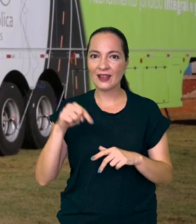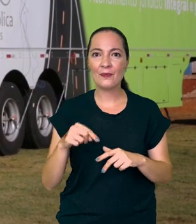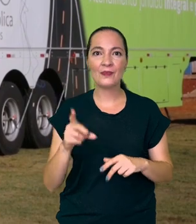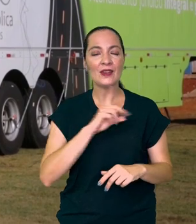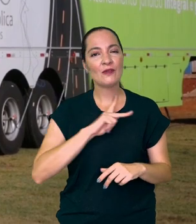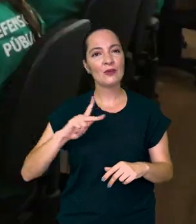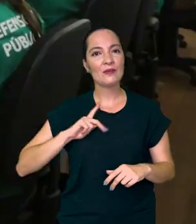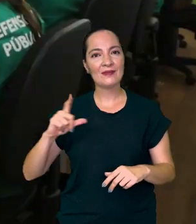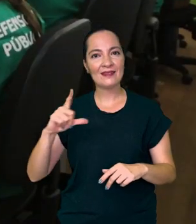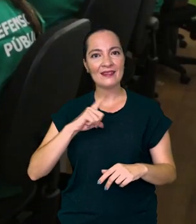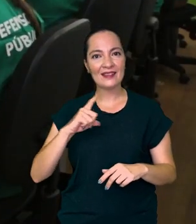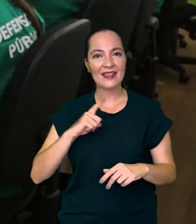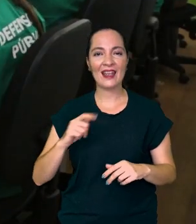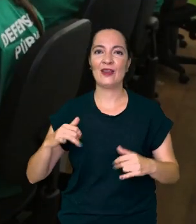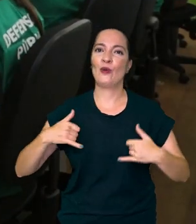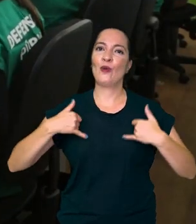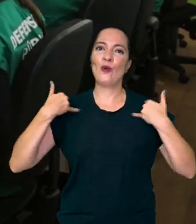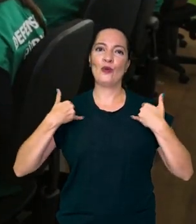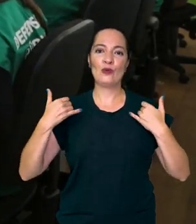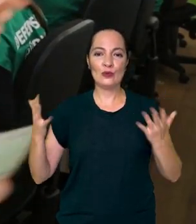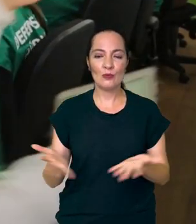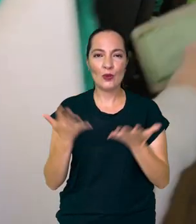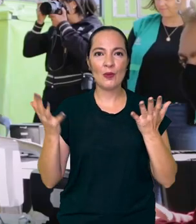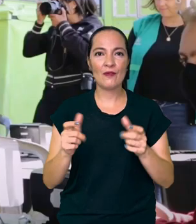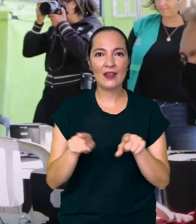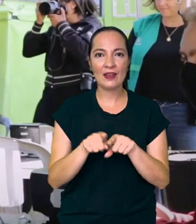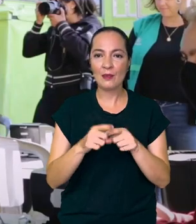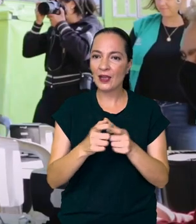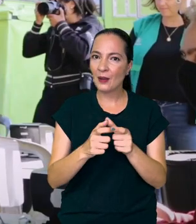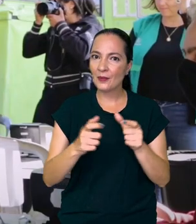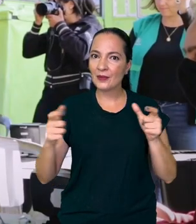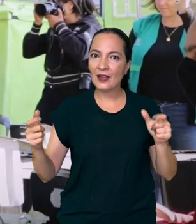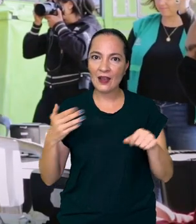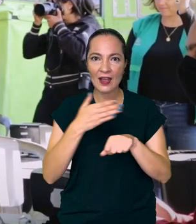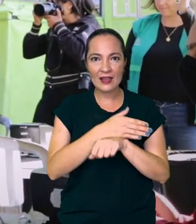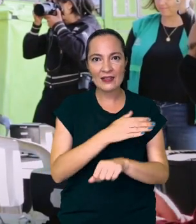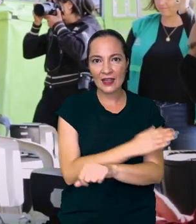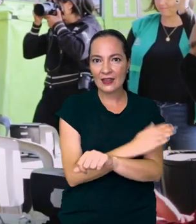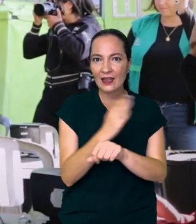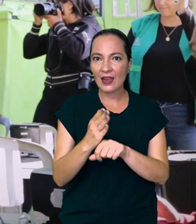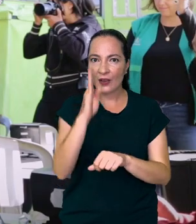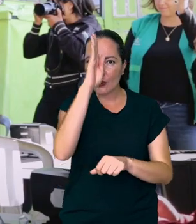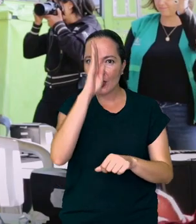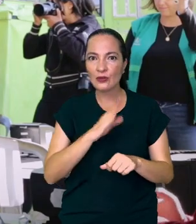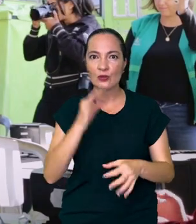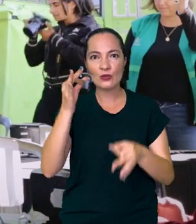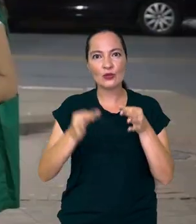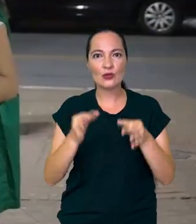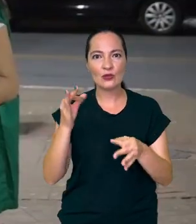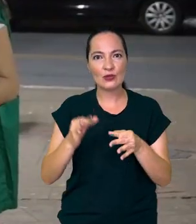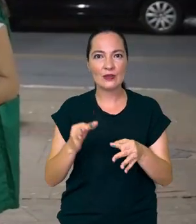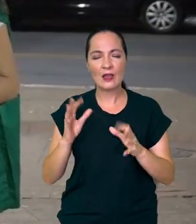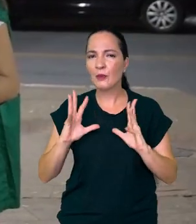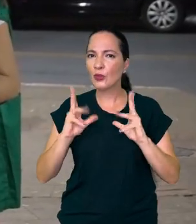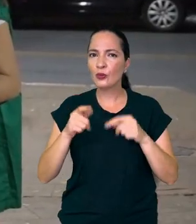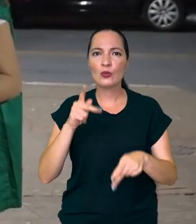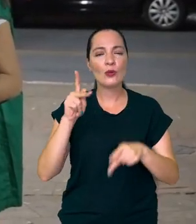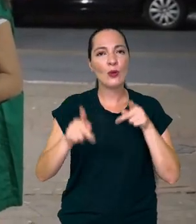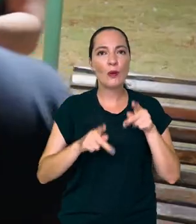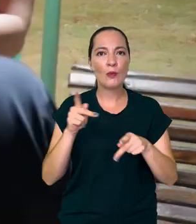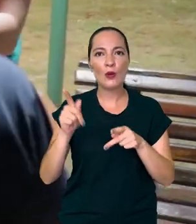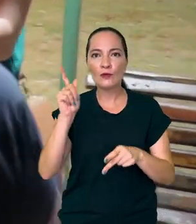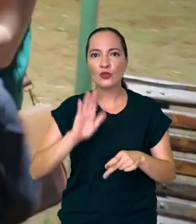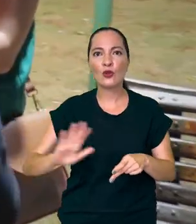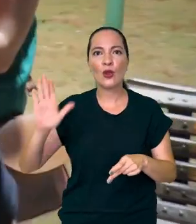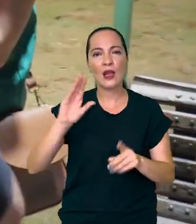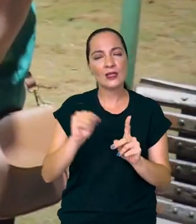de Goiás se orgulha em promover e ampliar o acesso integral e gratuito à justiça, beneficiando toda a população goiana